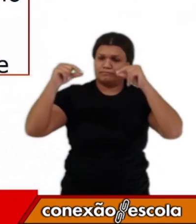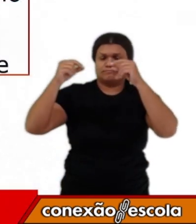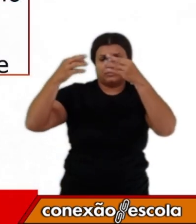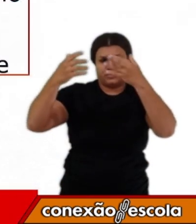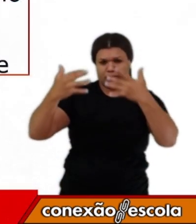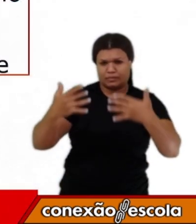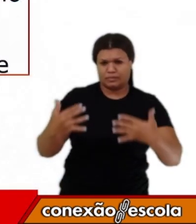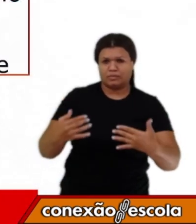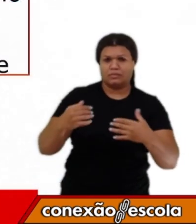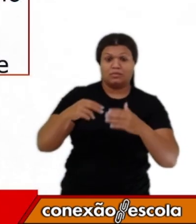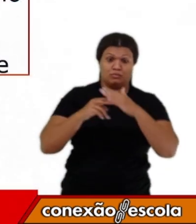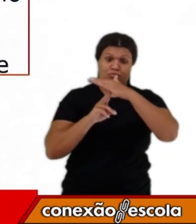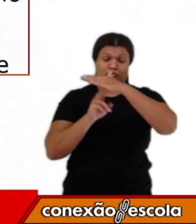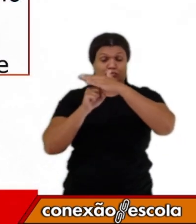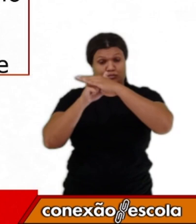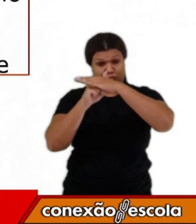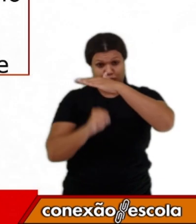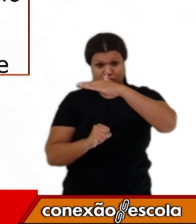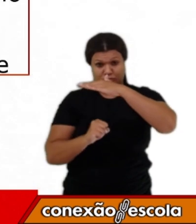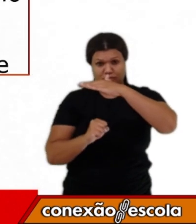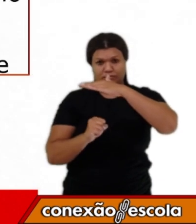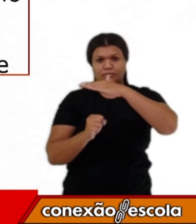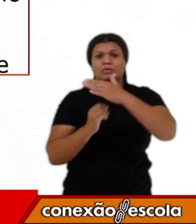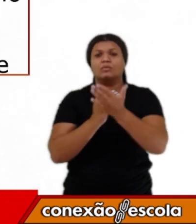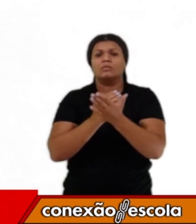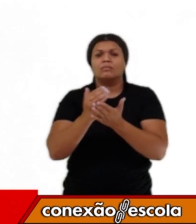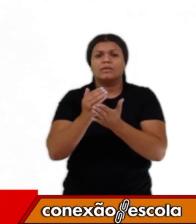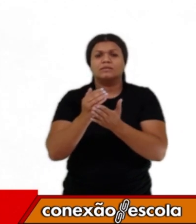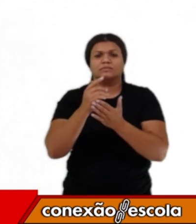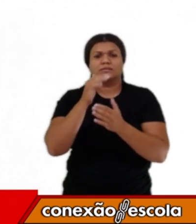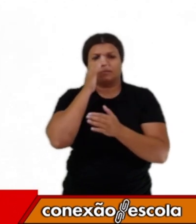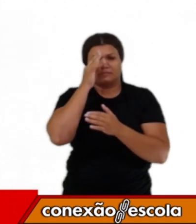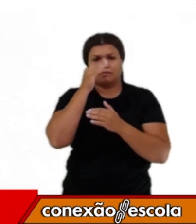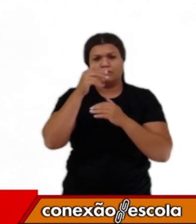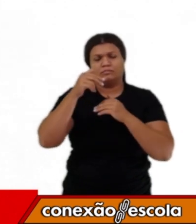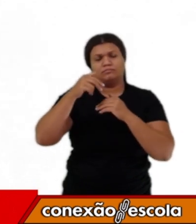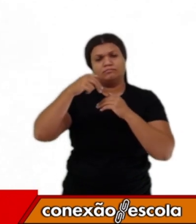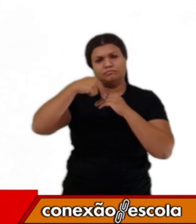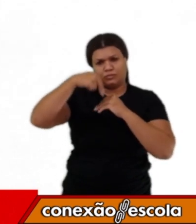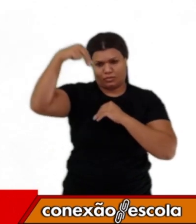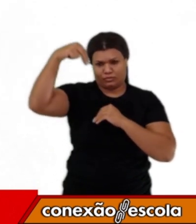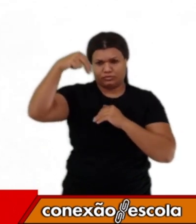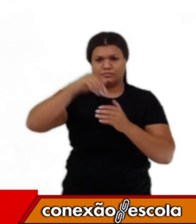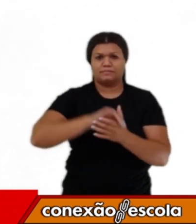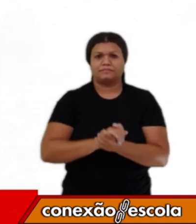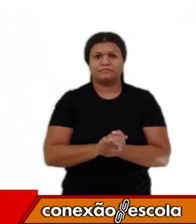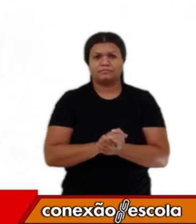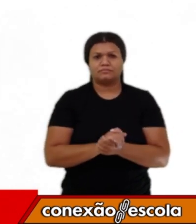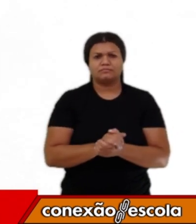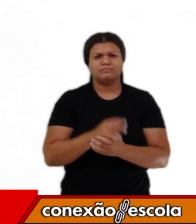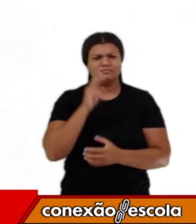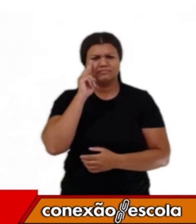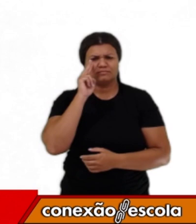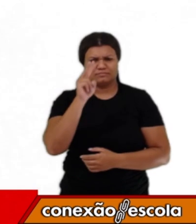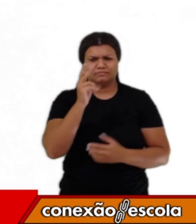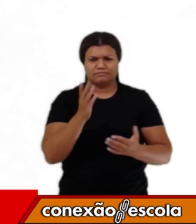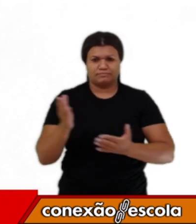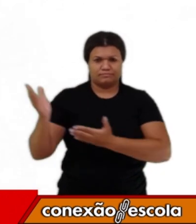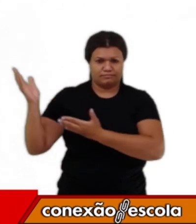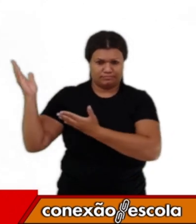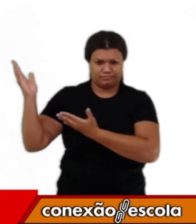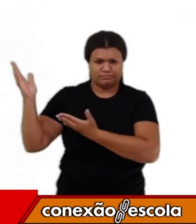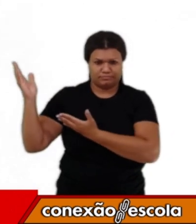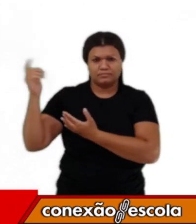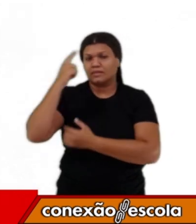primavera no hemisfério norte. Veja, a imagem que está aparecendo na